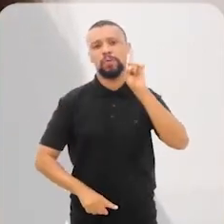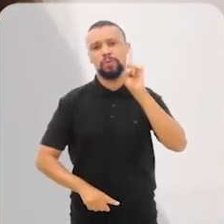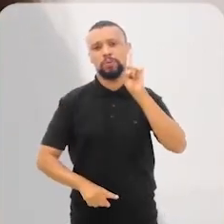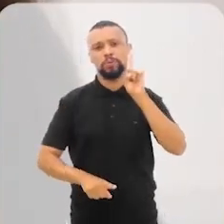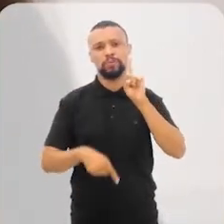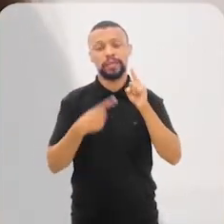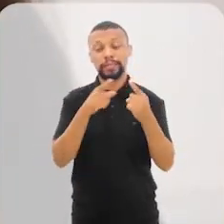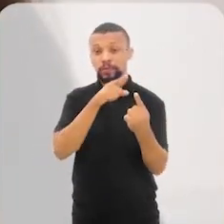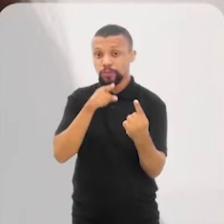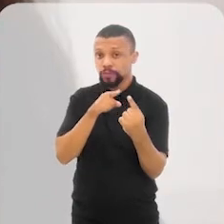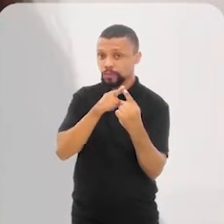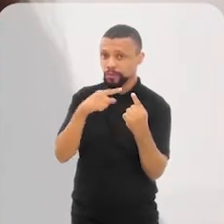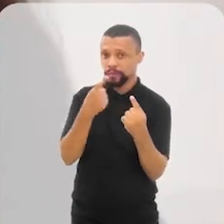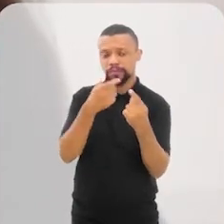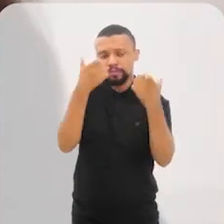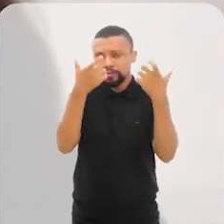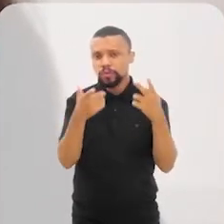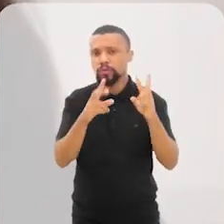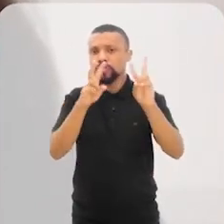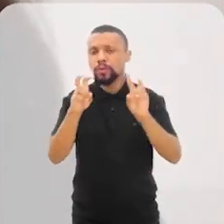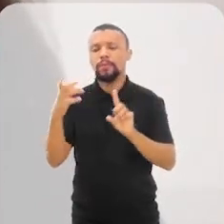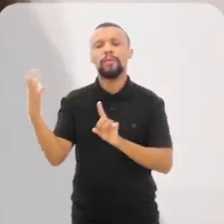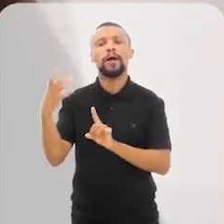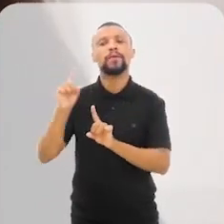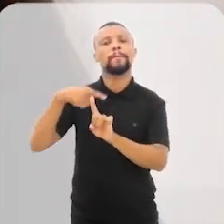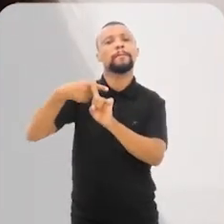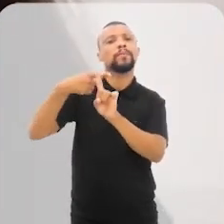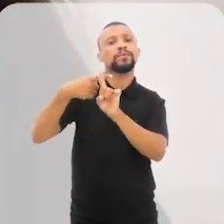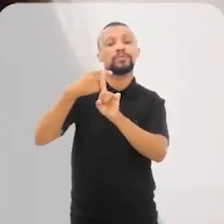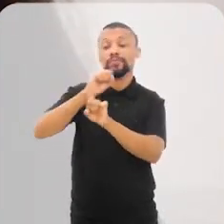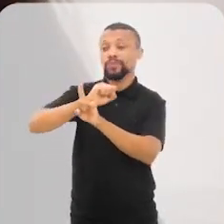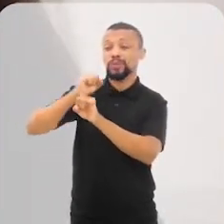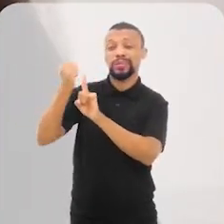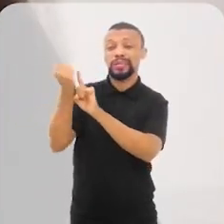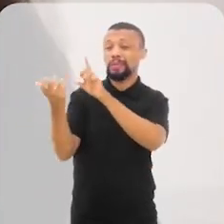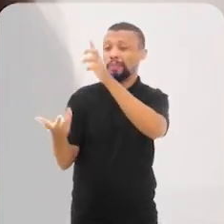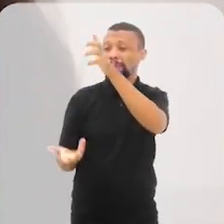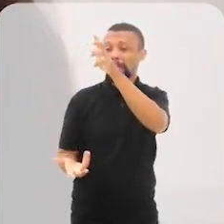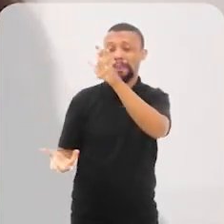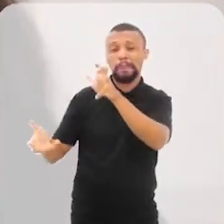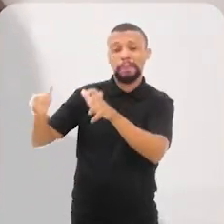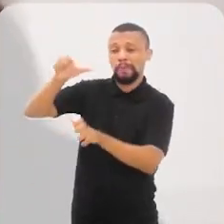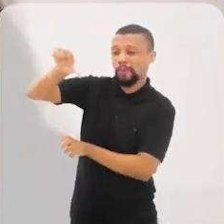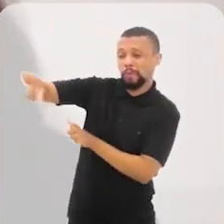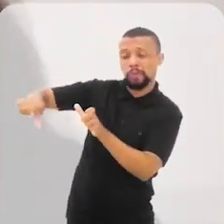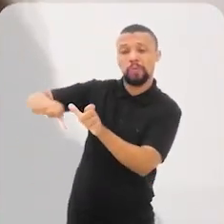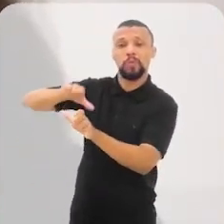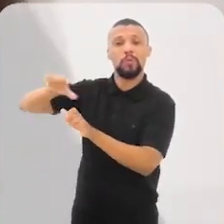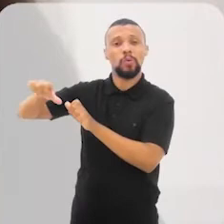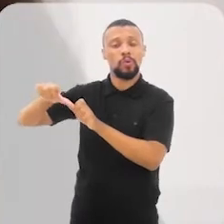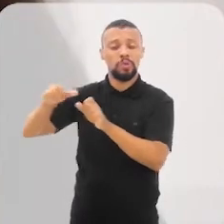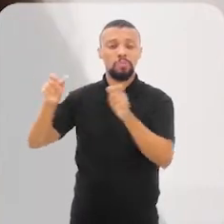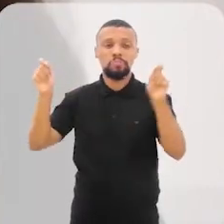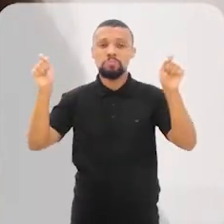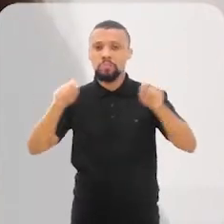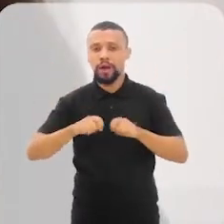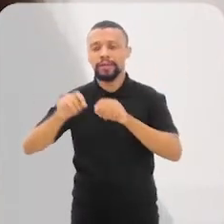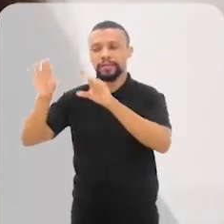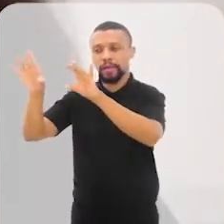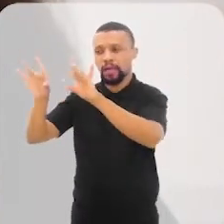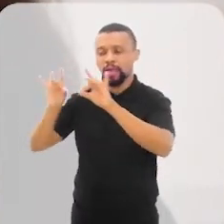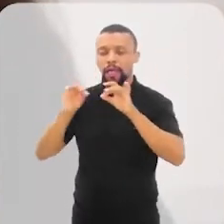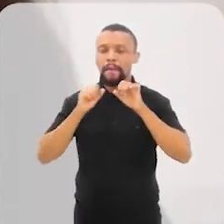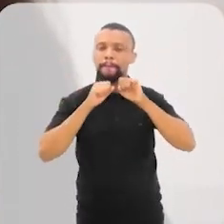né, e é nesse sentido que a gente está falando do impacto positivo. É uma transformação social, uma transformação ambiental e que pode ser